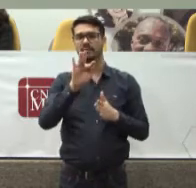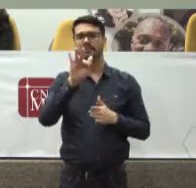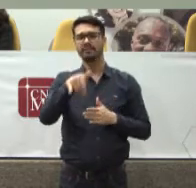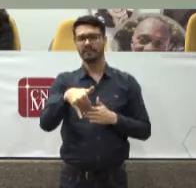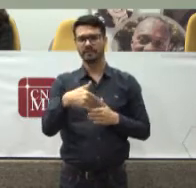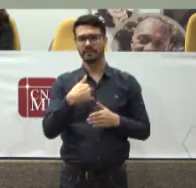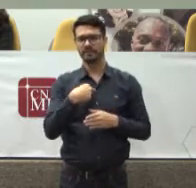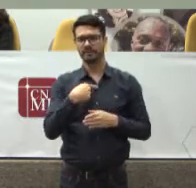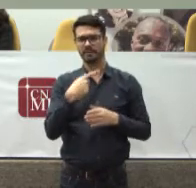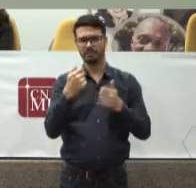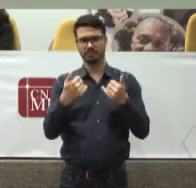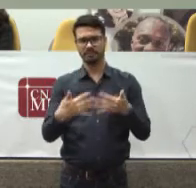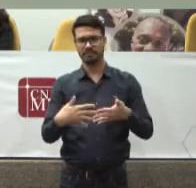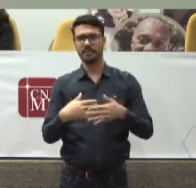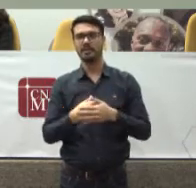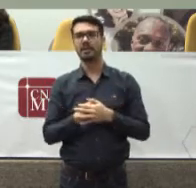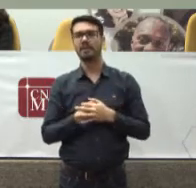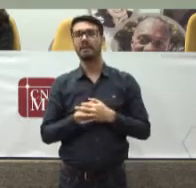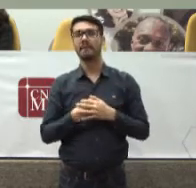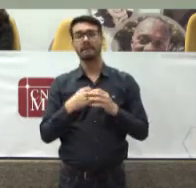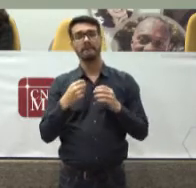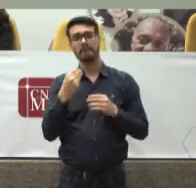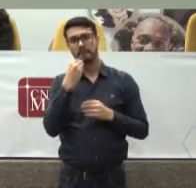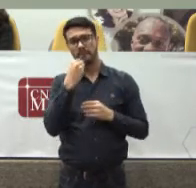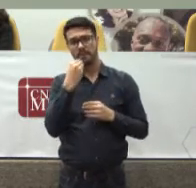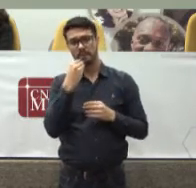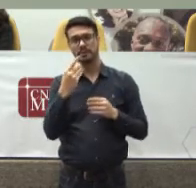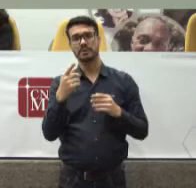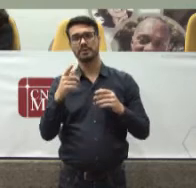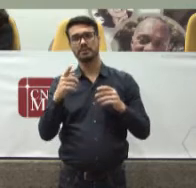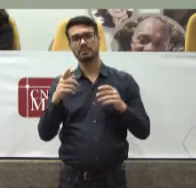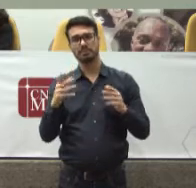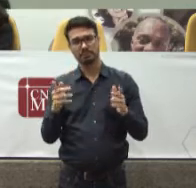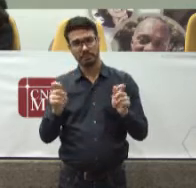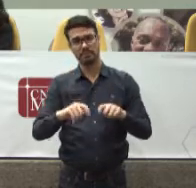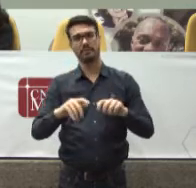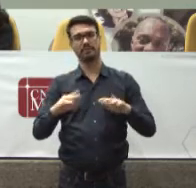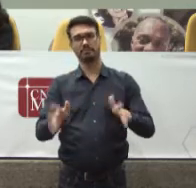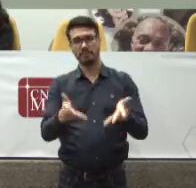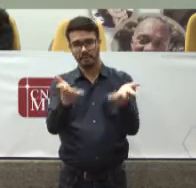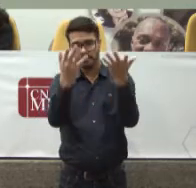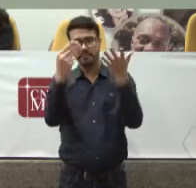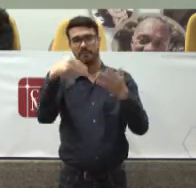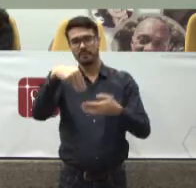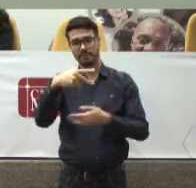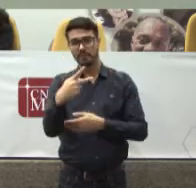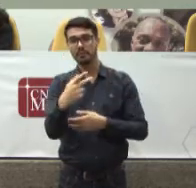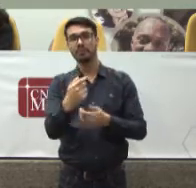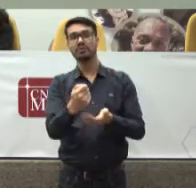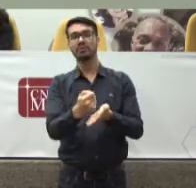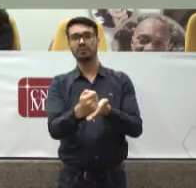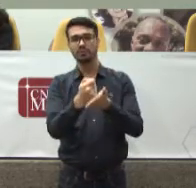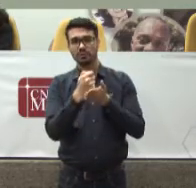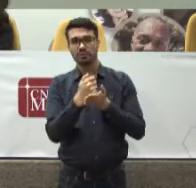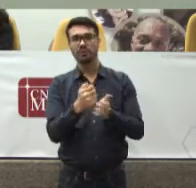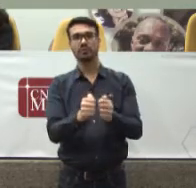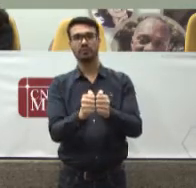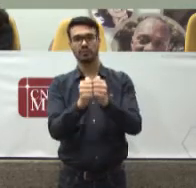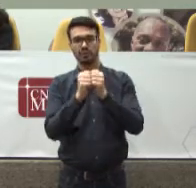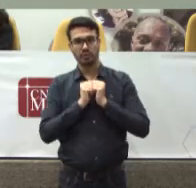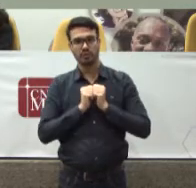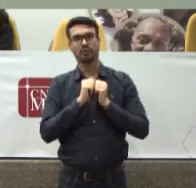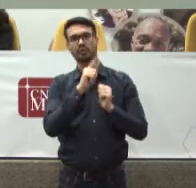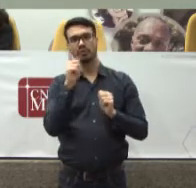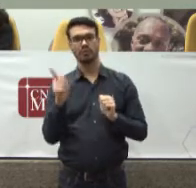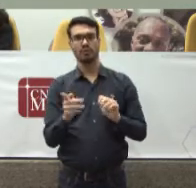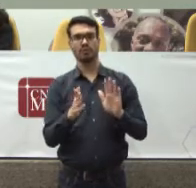fala Poder motivar O Ministério Público A estar Conosco Nesta ação Não só